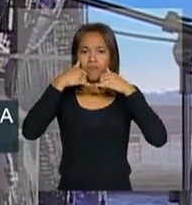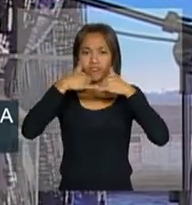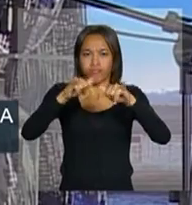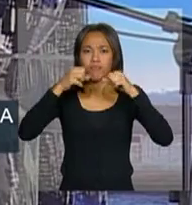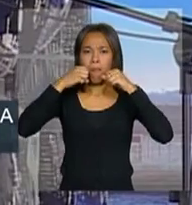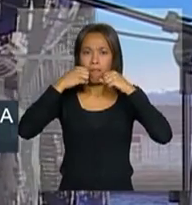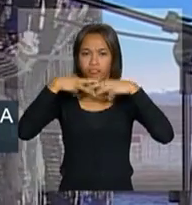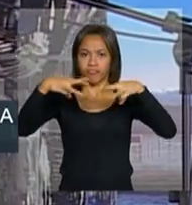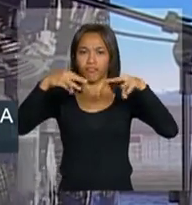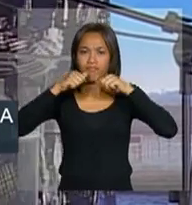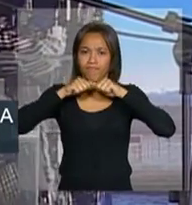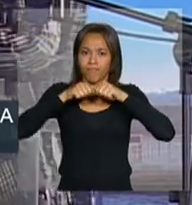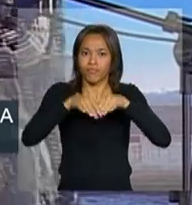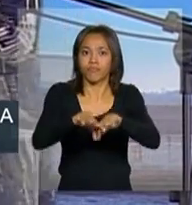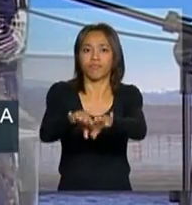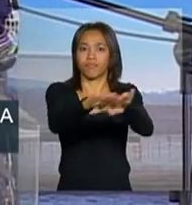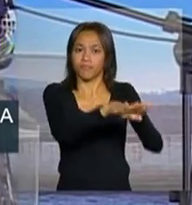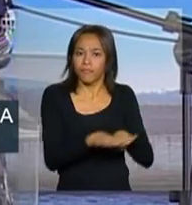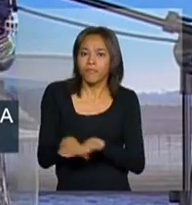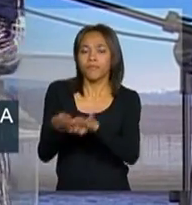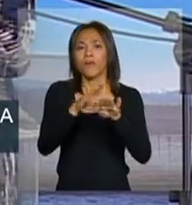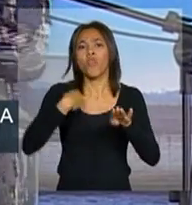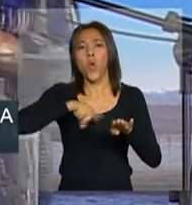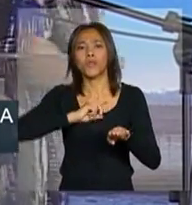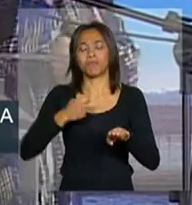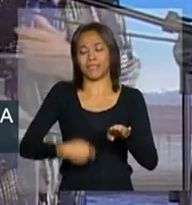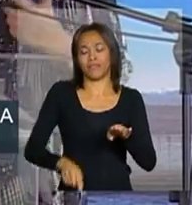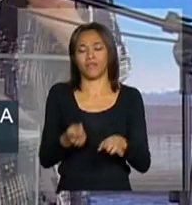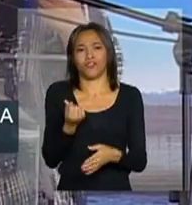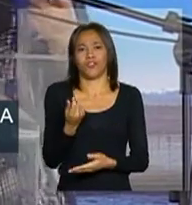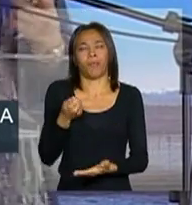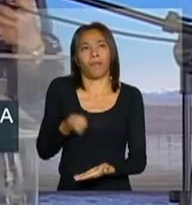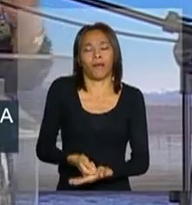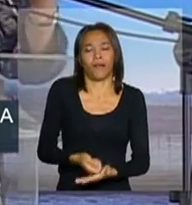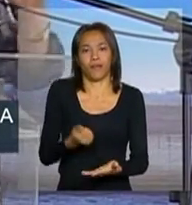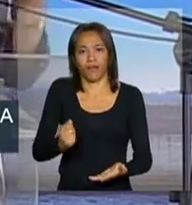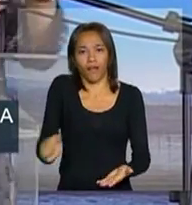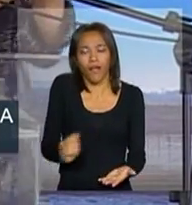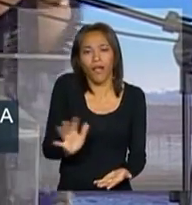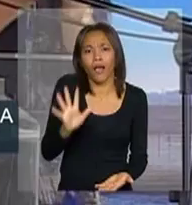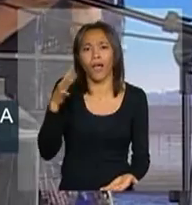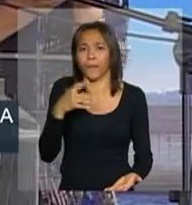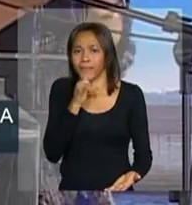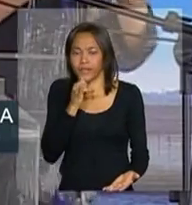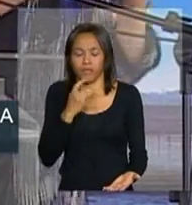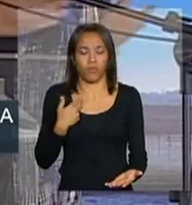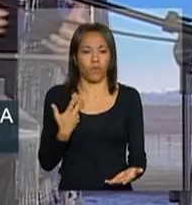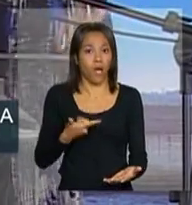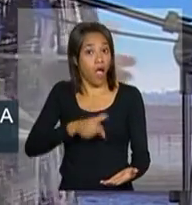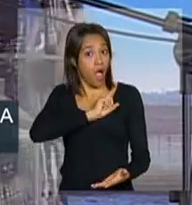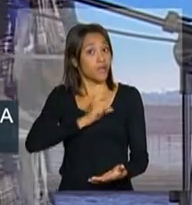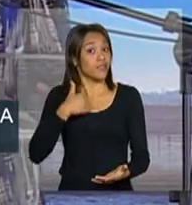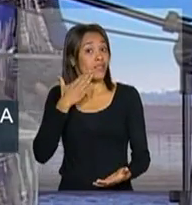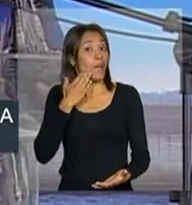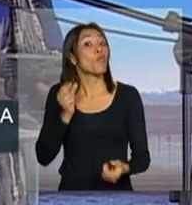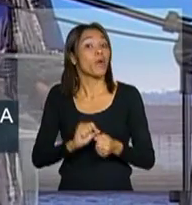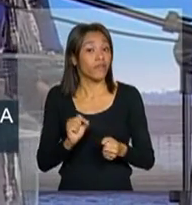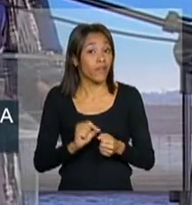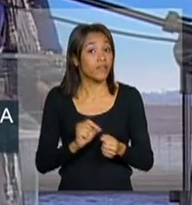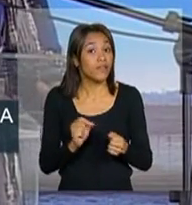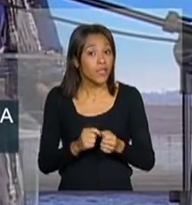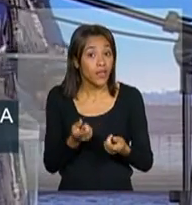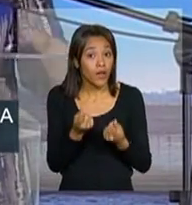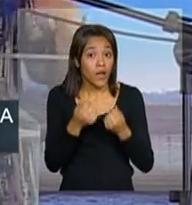desse dinheiro para poder pagar, porque custa caro, você não pode cobrar, porque antes, sabe como é que eles fazem a